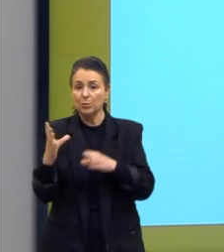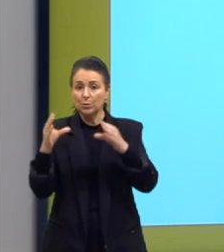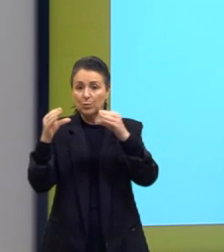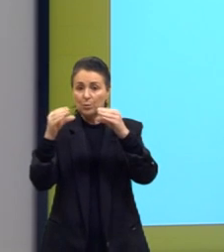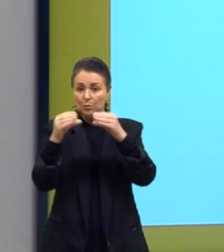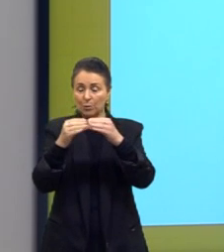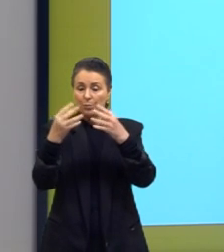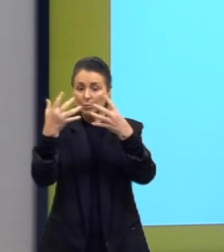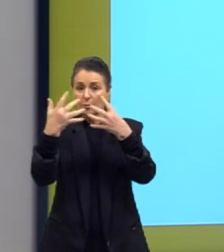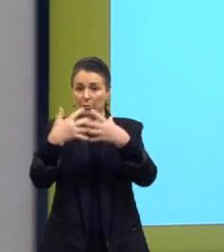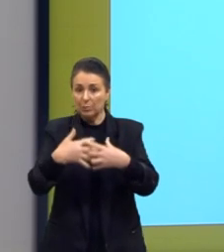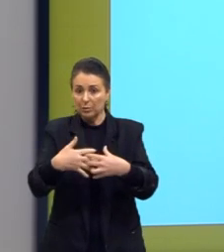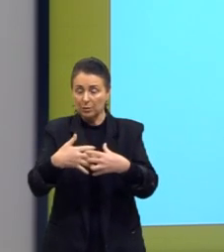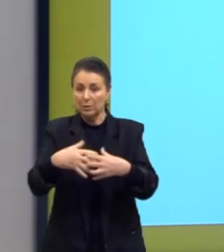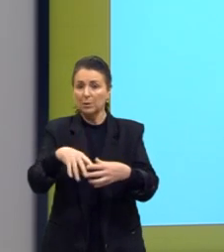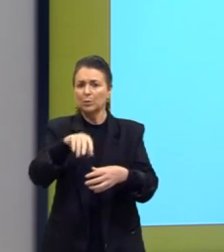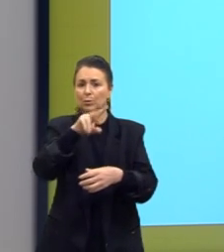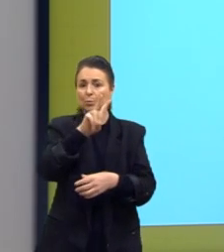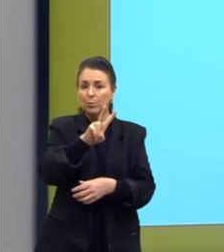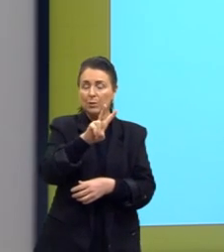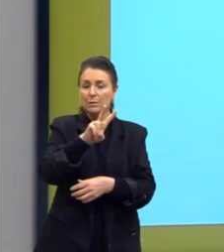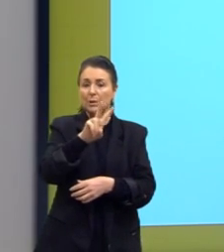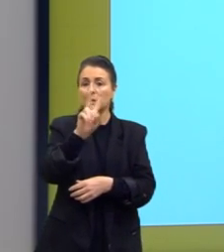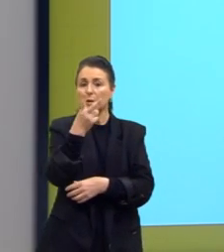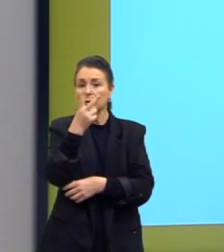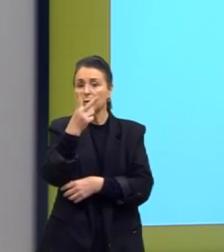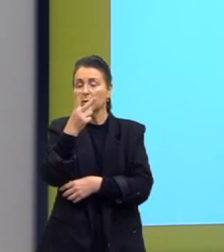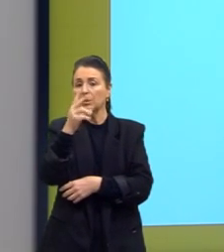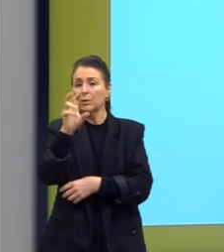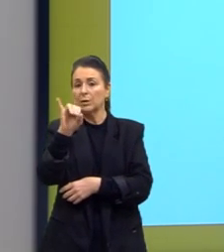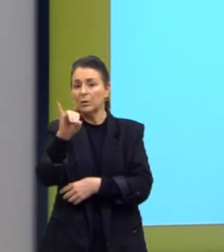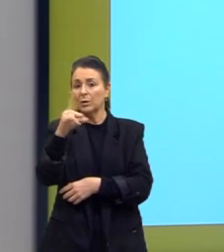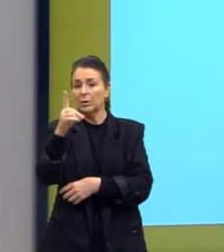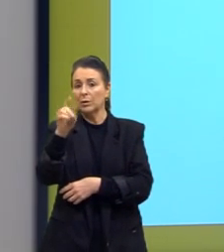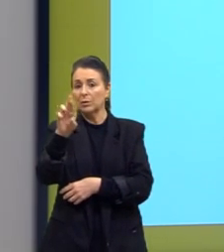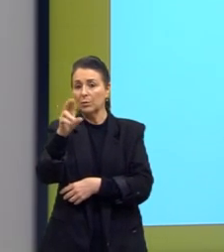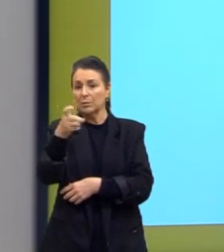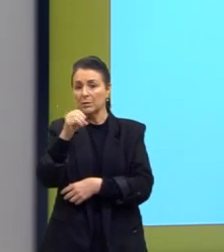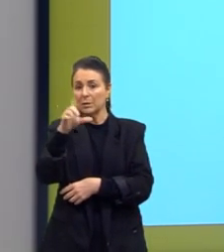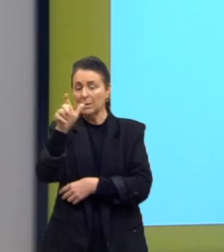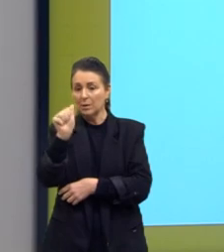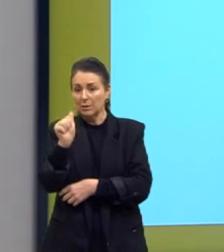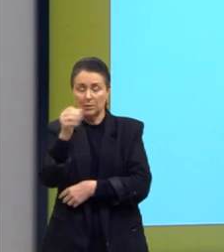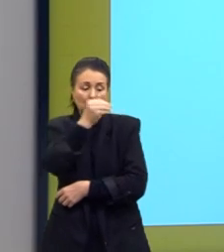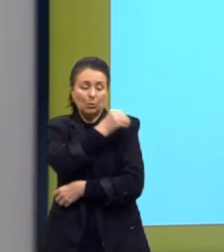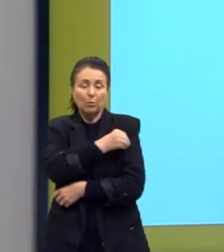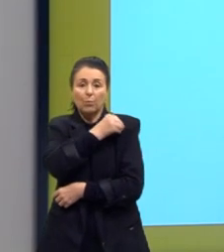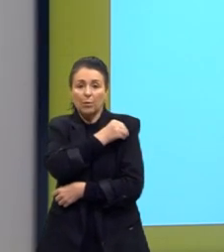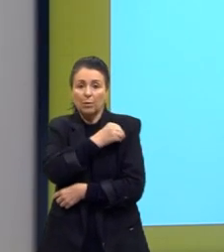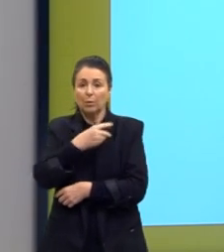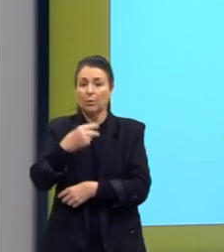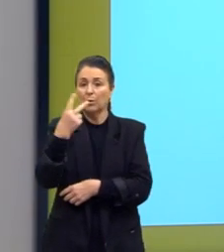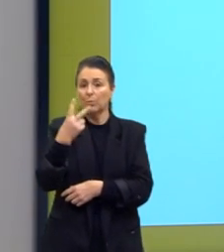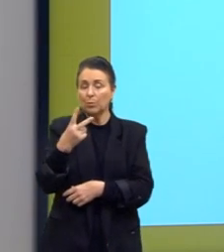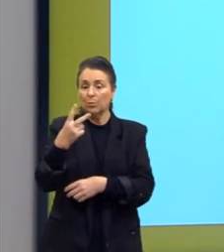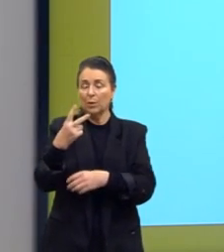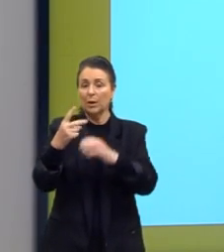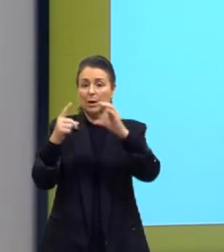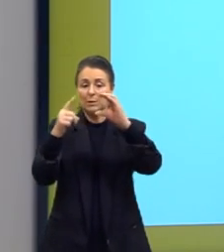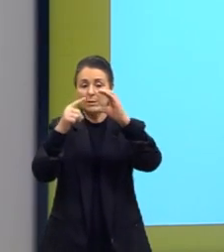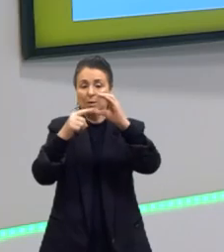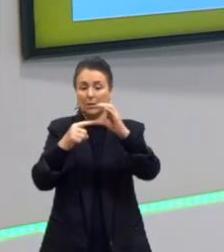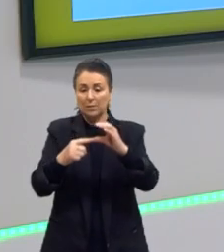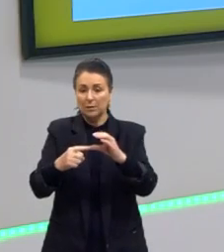funcional, Duas hidroxilas do álcool, vou utilizar o DI e o TRI. Ou então, duas ramificações